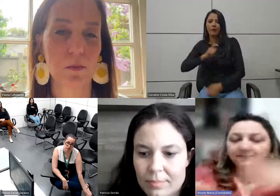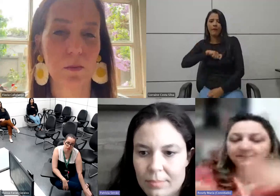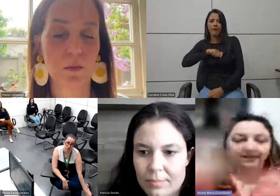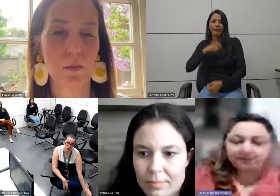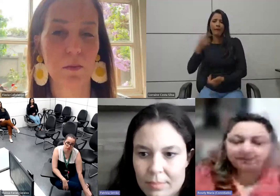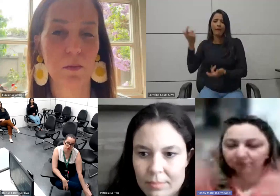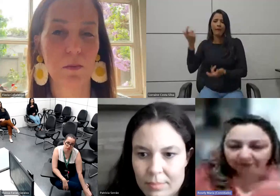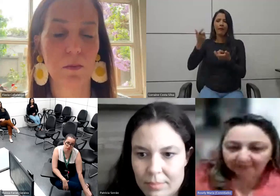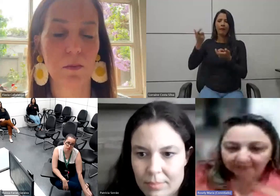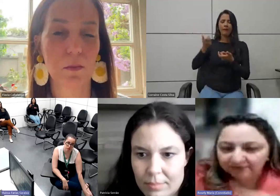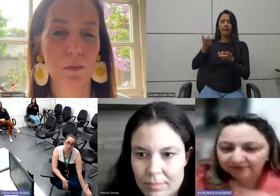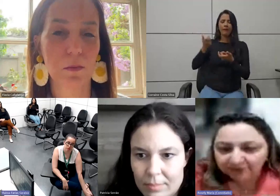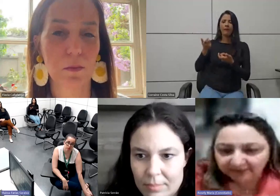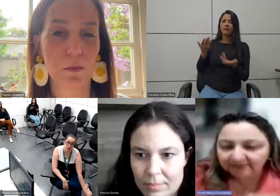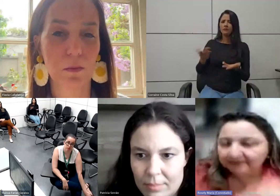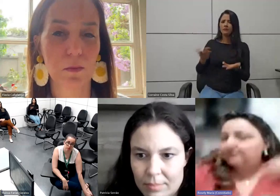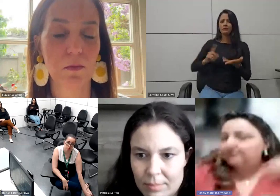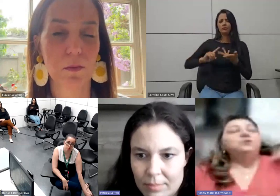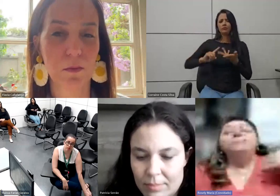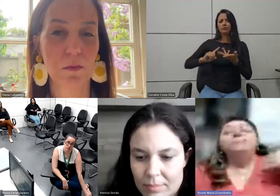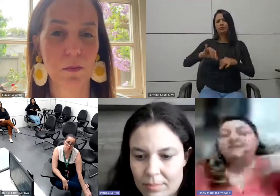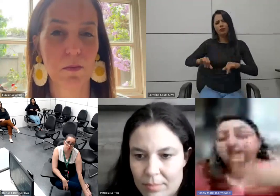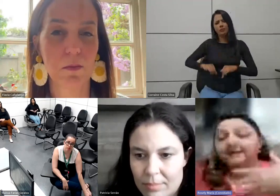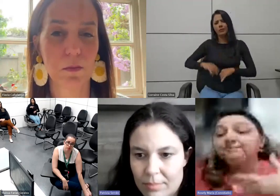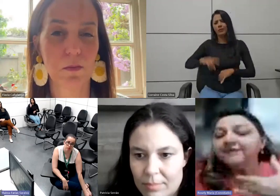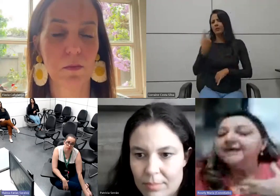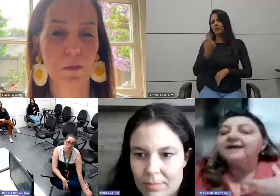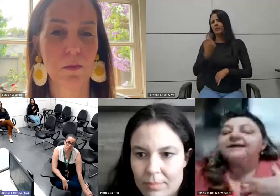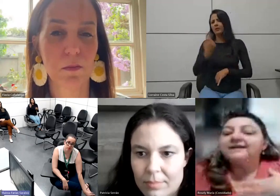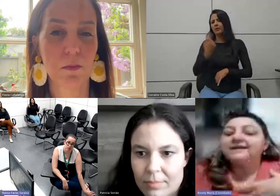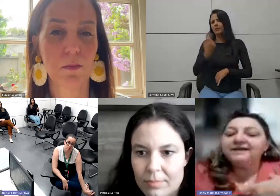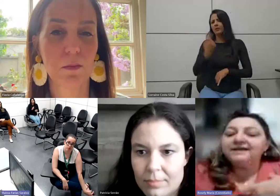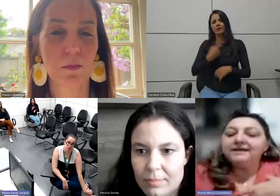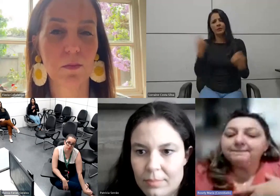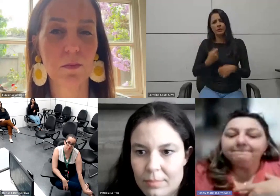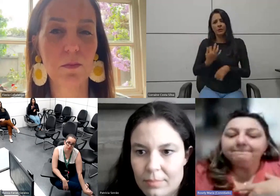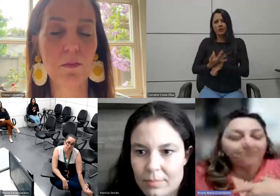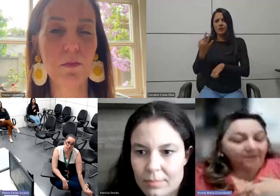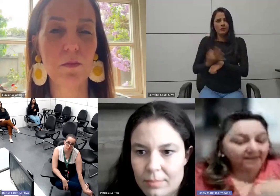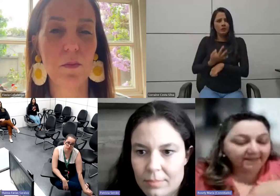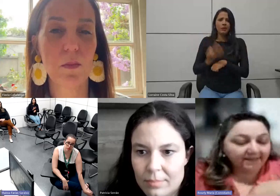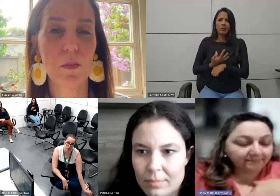Então, existem N sofrimentos que a gente tem que combater e